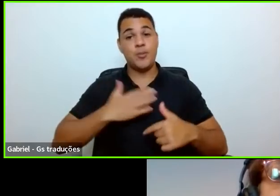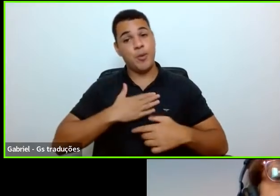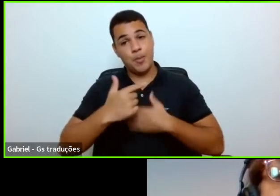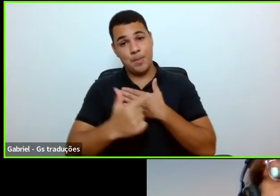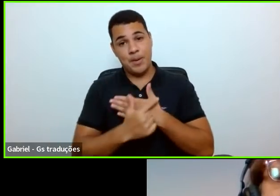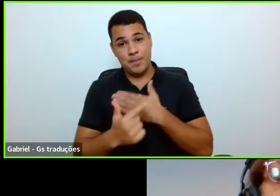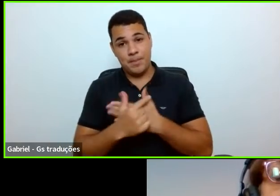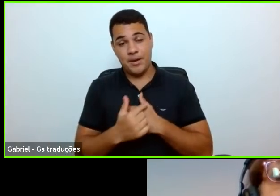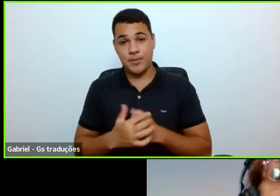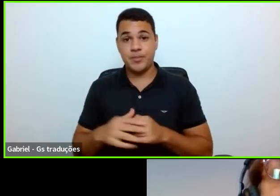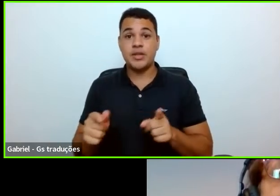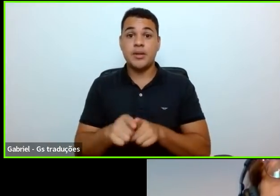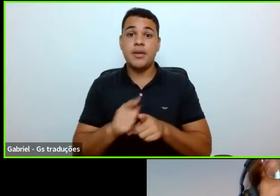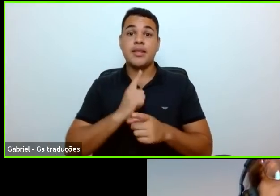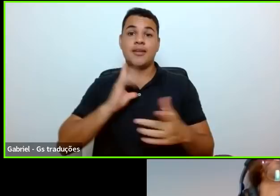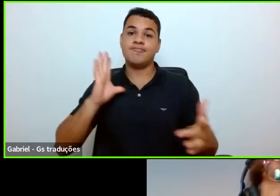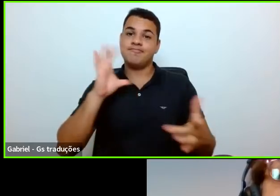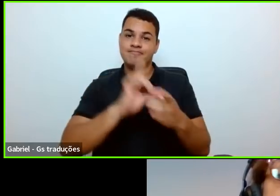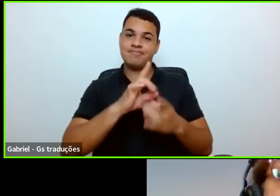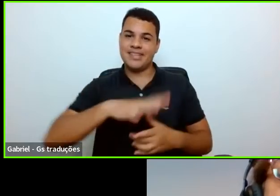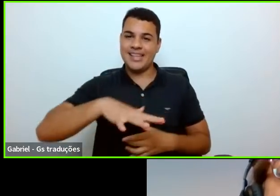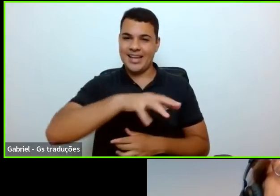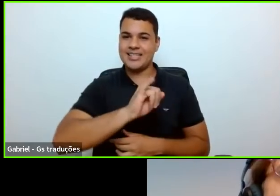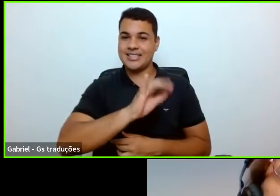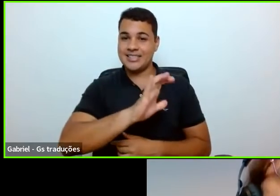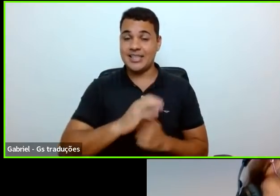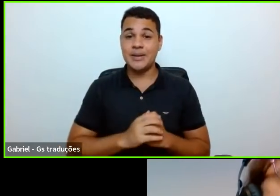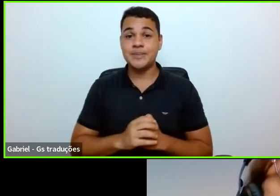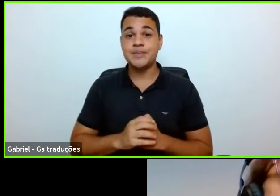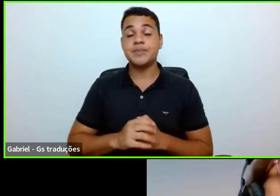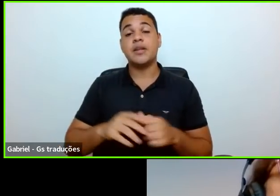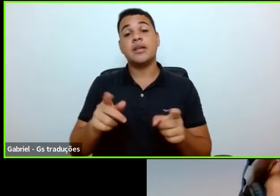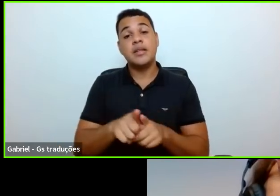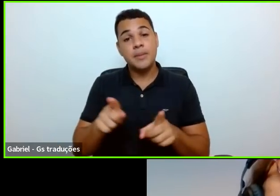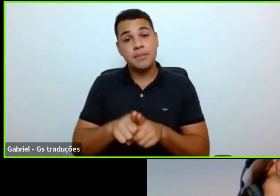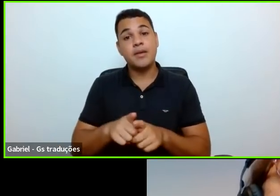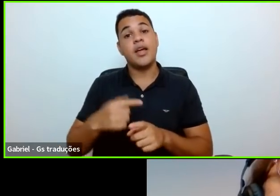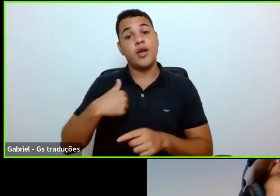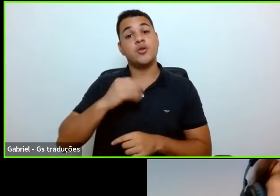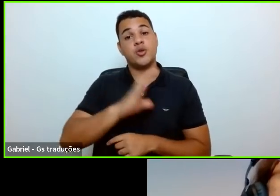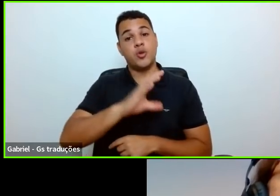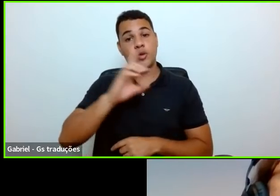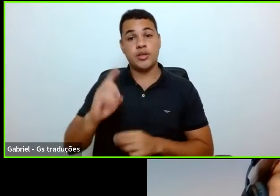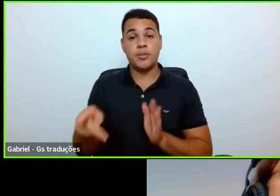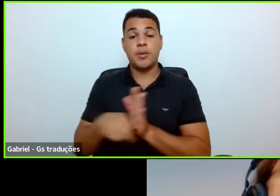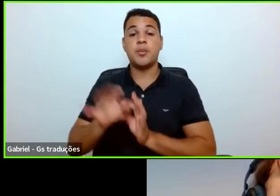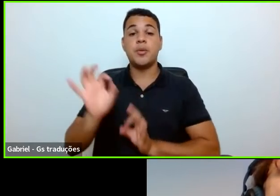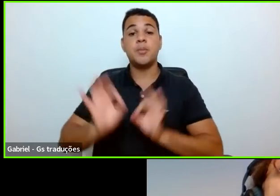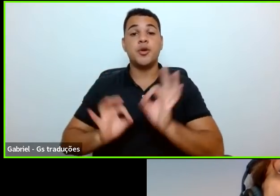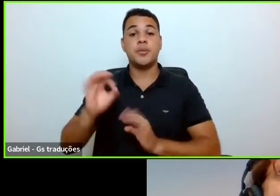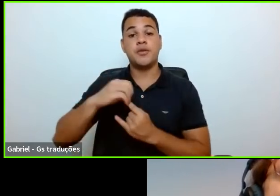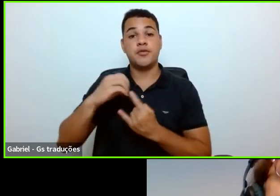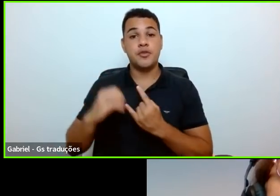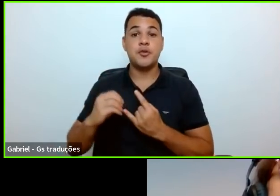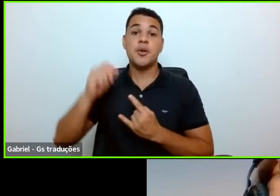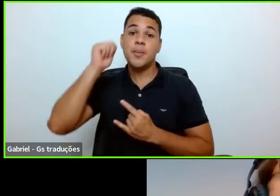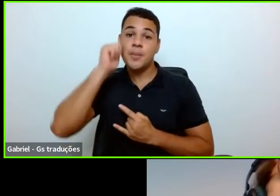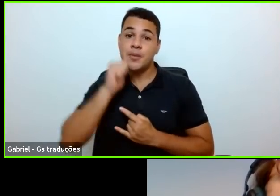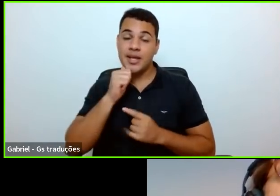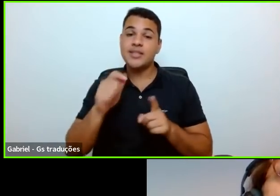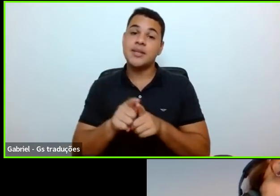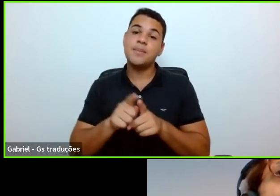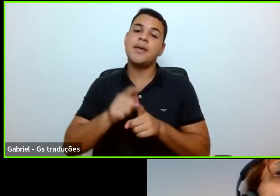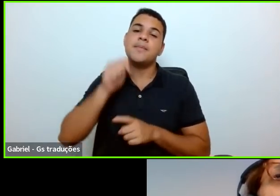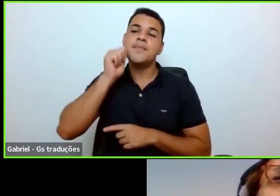ligado à área de Iniciação Científica, mas eu também atualmente coordeno o programa Fiocruz Mulheres e Meninas na